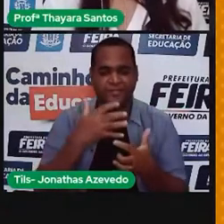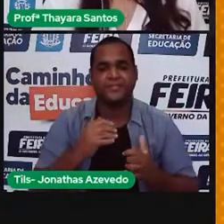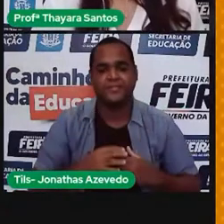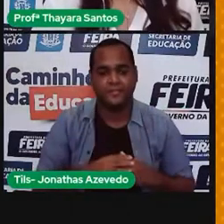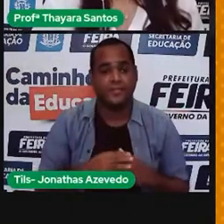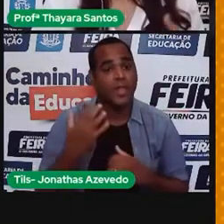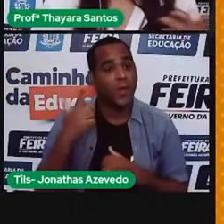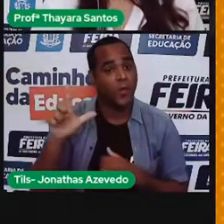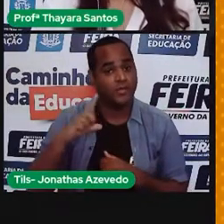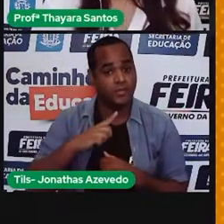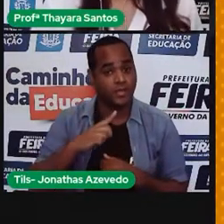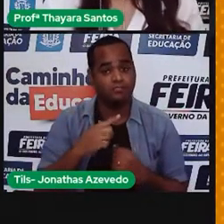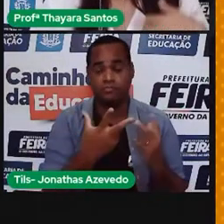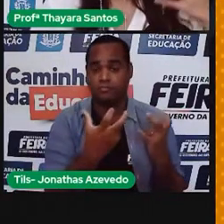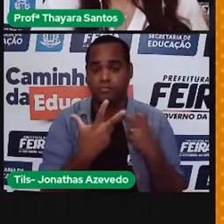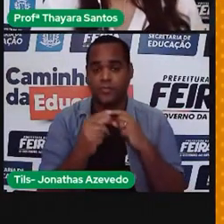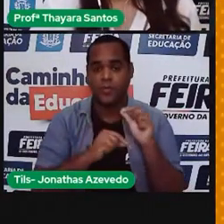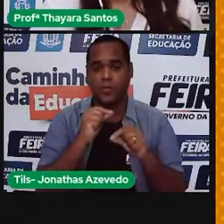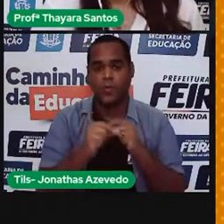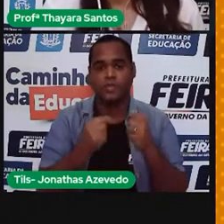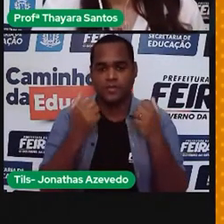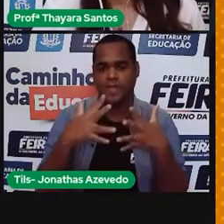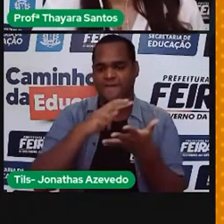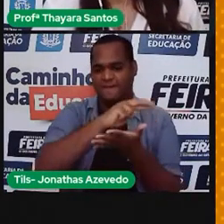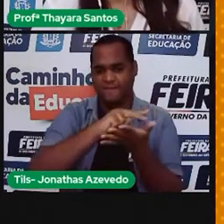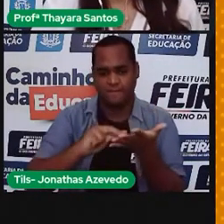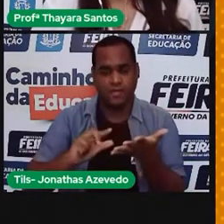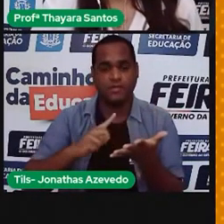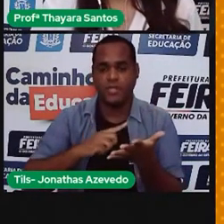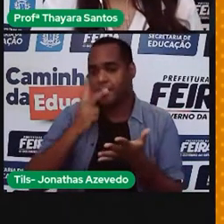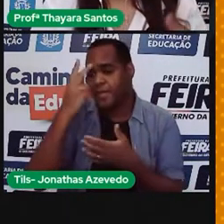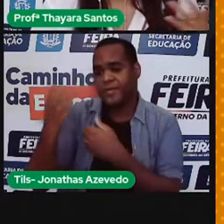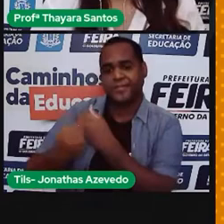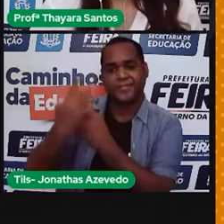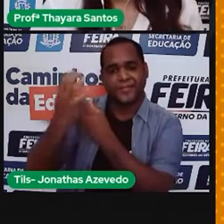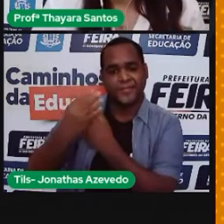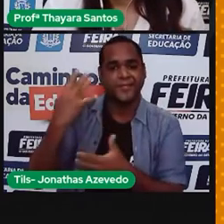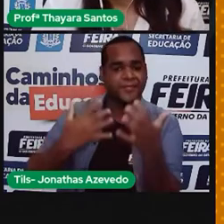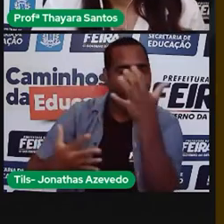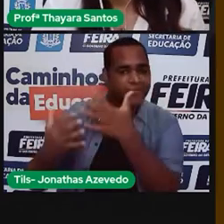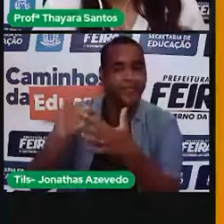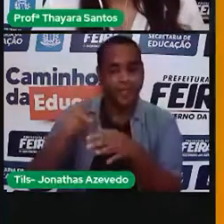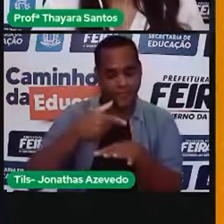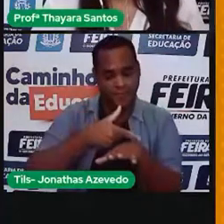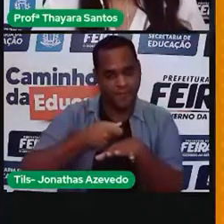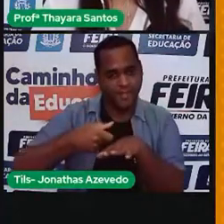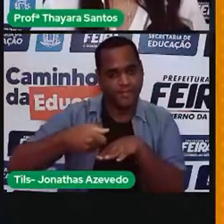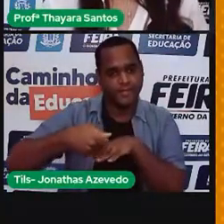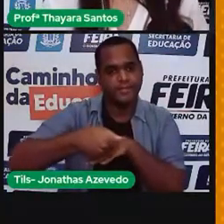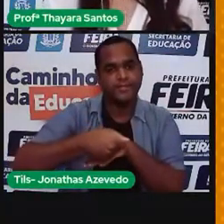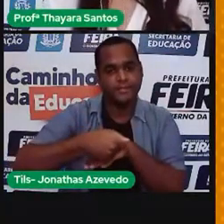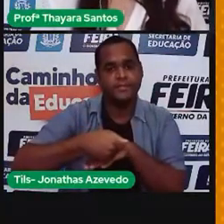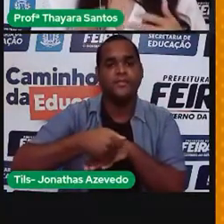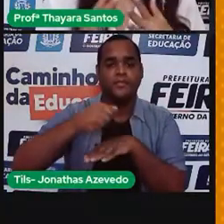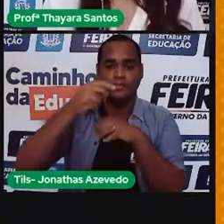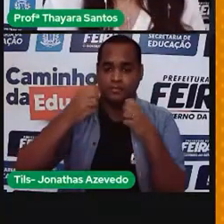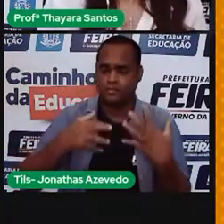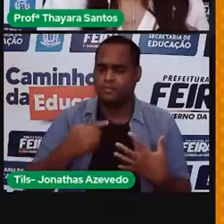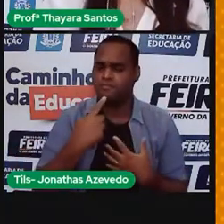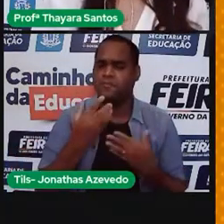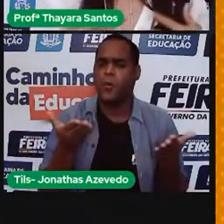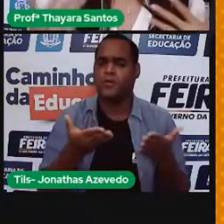E a gente já viu, né? Que existem vários tipos de desinformação, fake news é só uma delas. Agora,